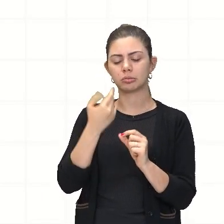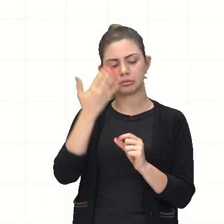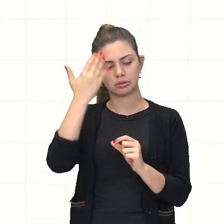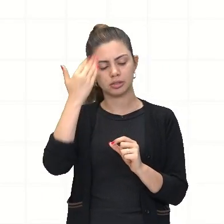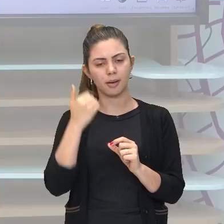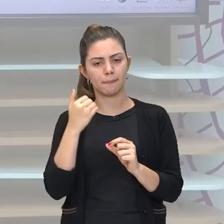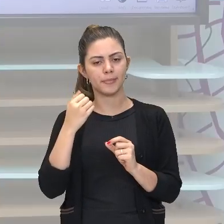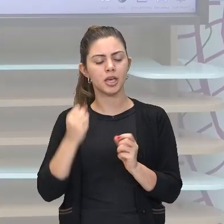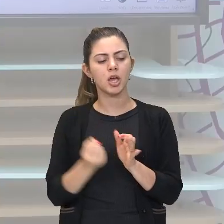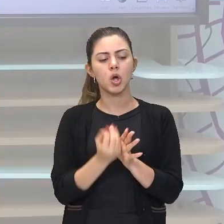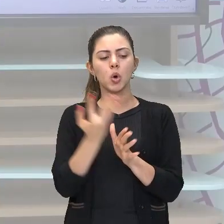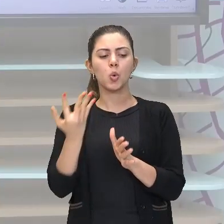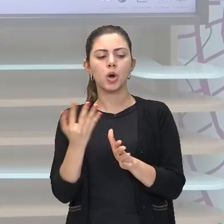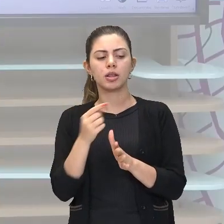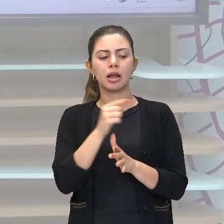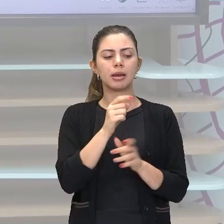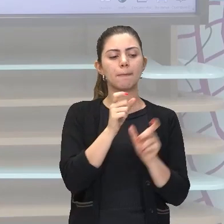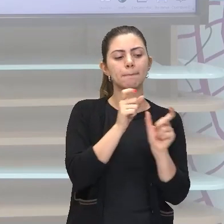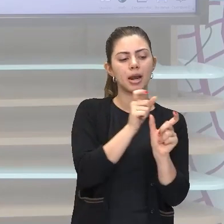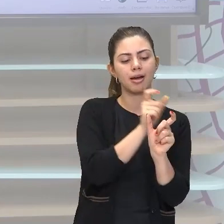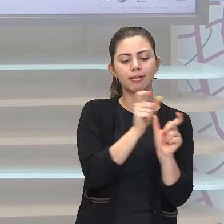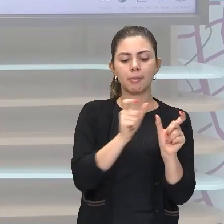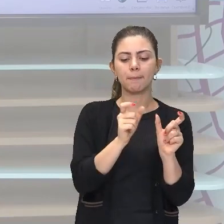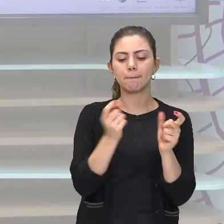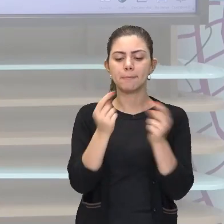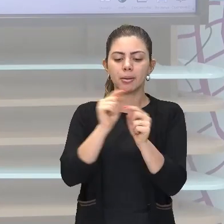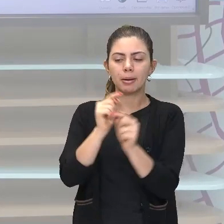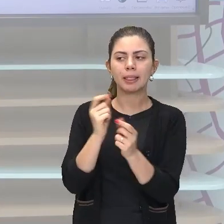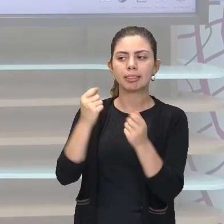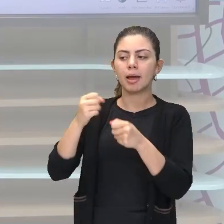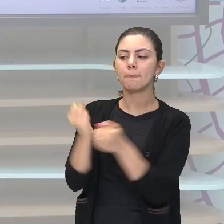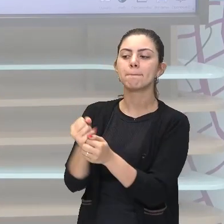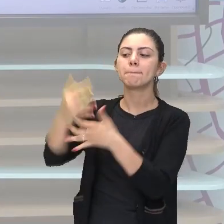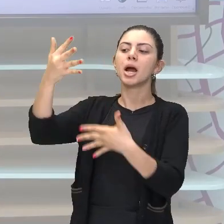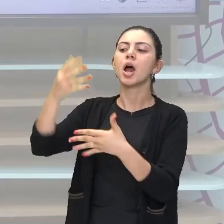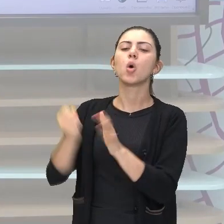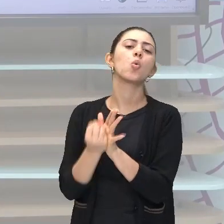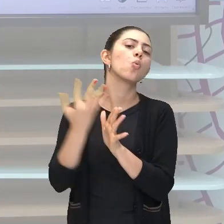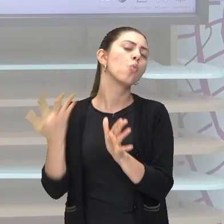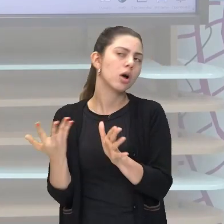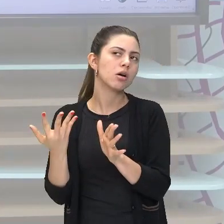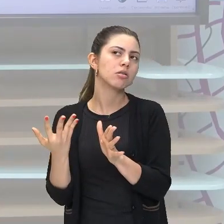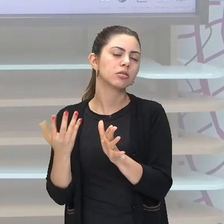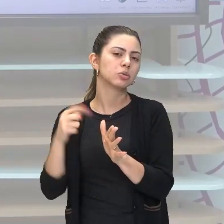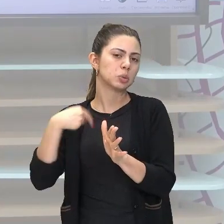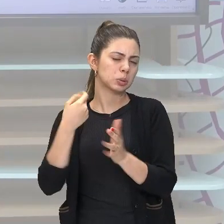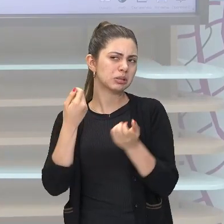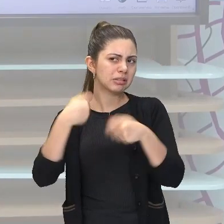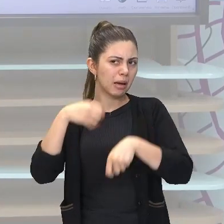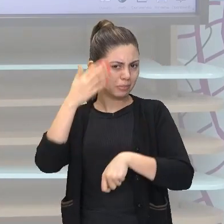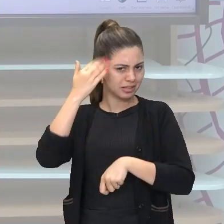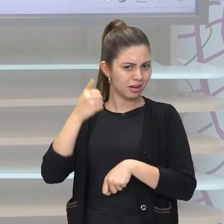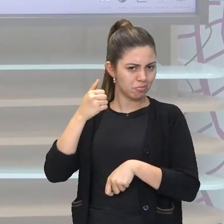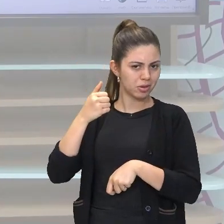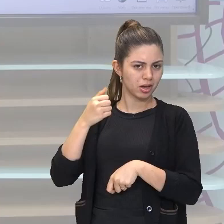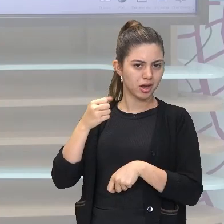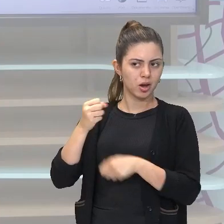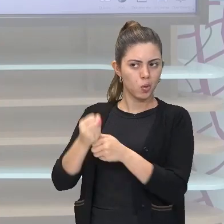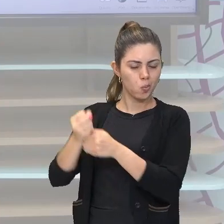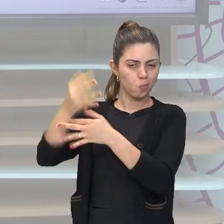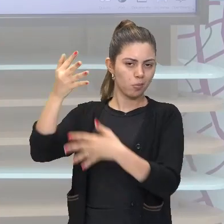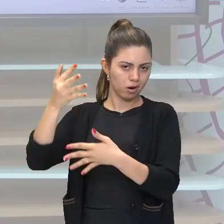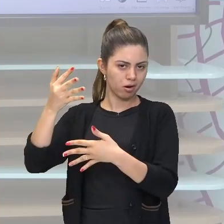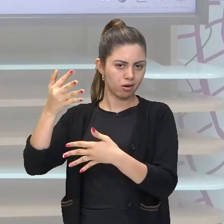quantas palavras eu posso escrever conhecendo uma